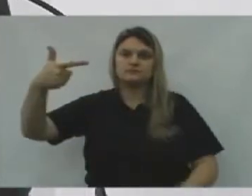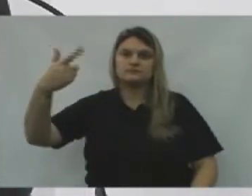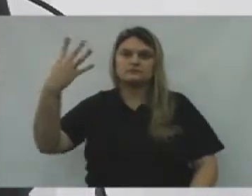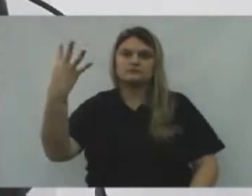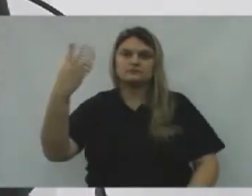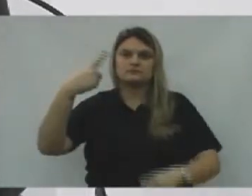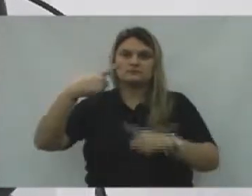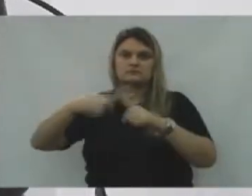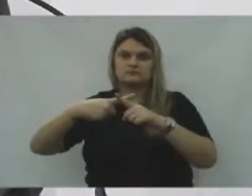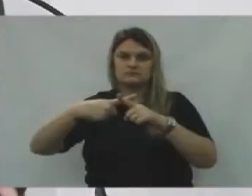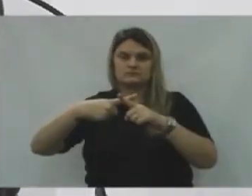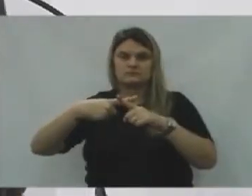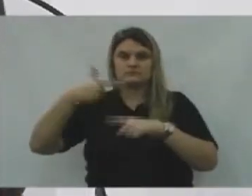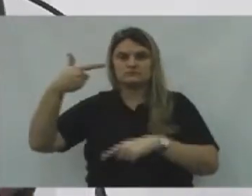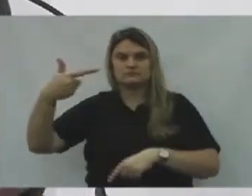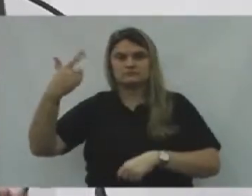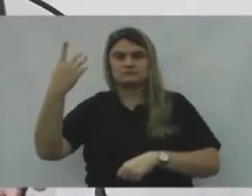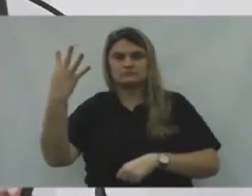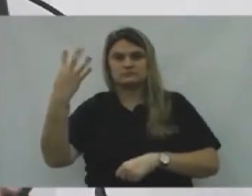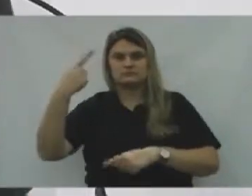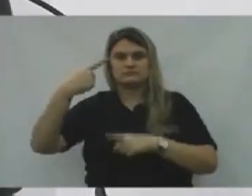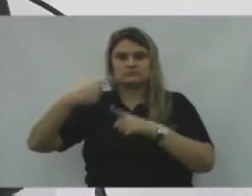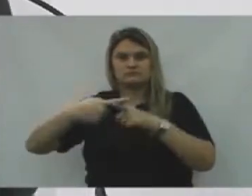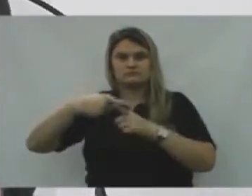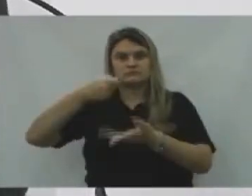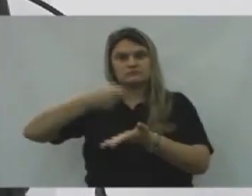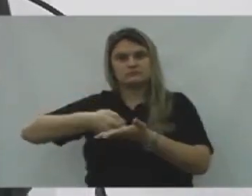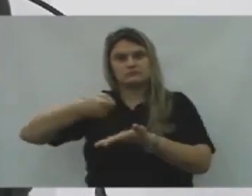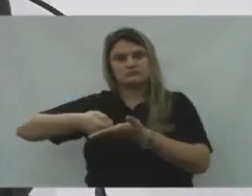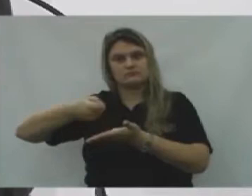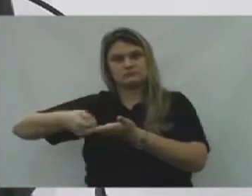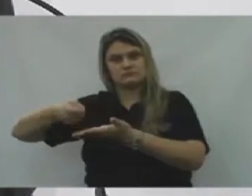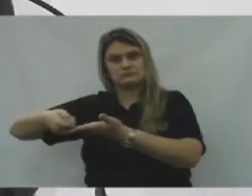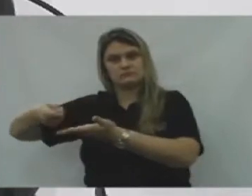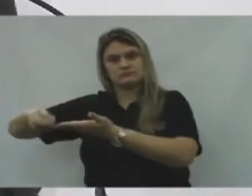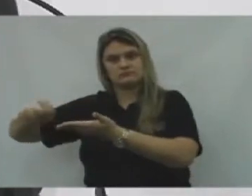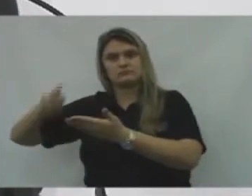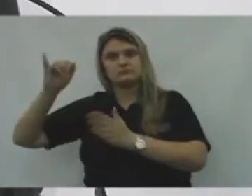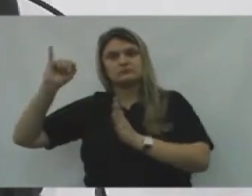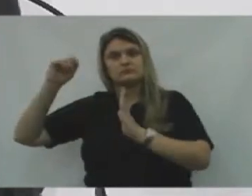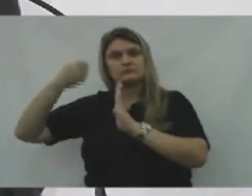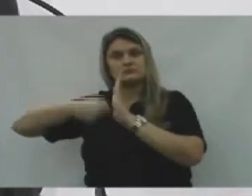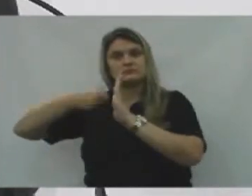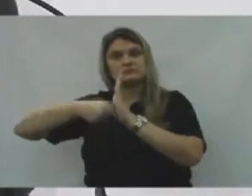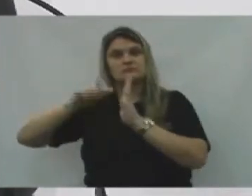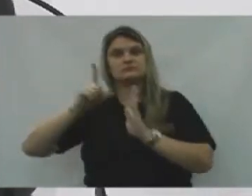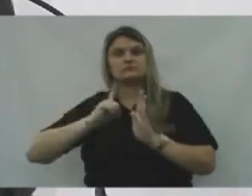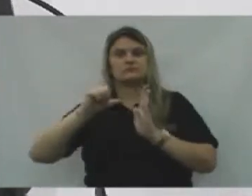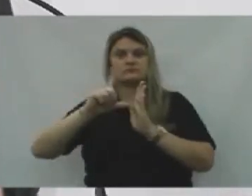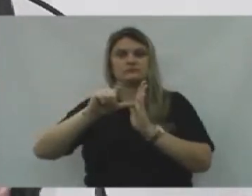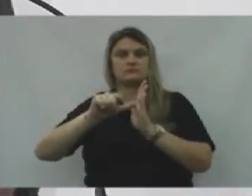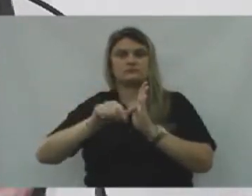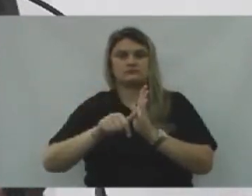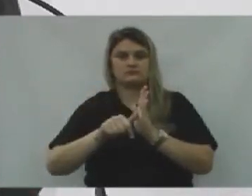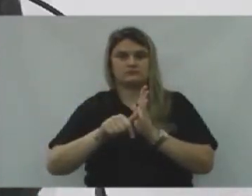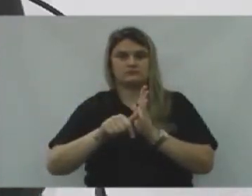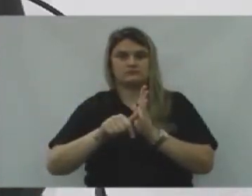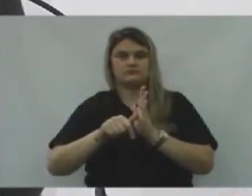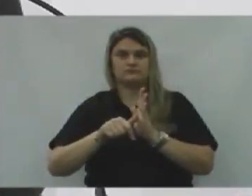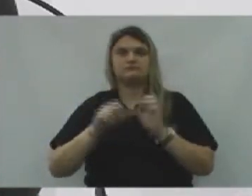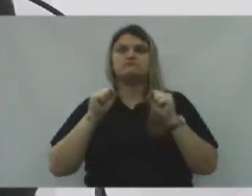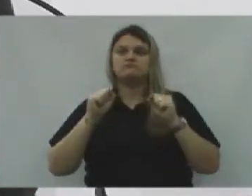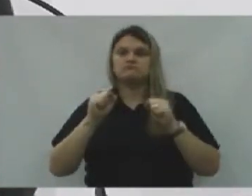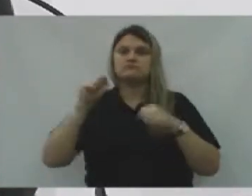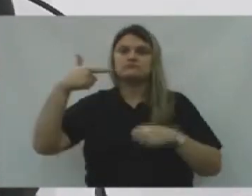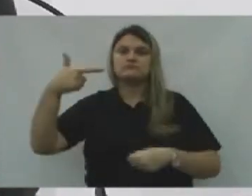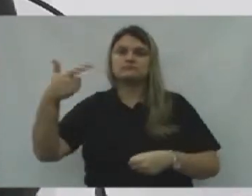vezes, O normal, sempre União da Vitória viu, Foi quatro, seis vezes. Nós aqui, os vereadores, prefeito, vice-prefeito,